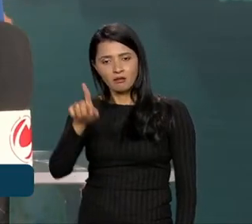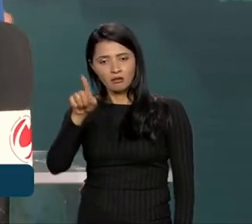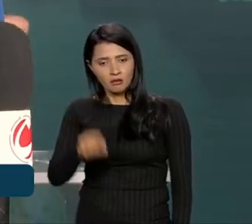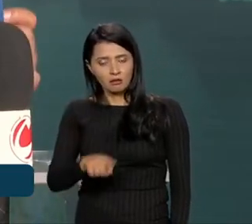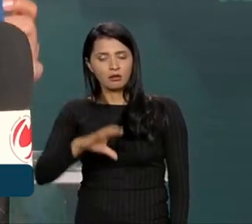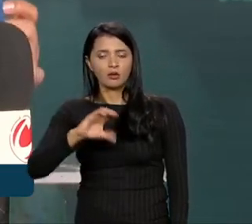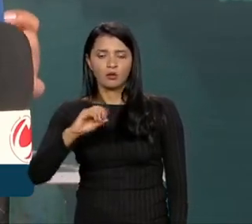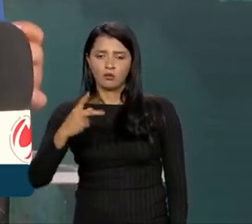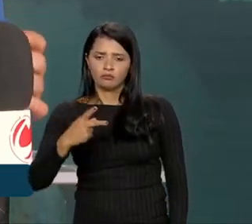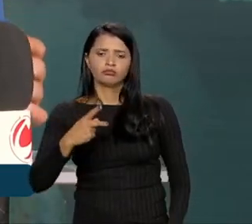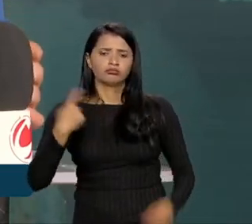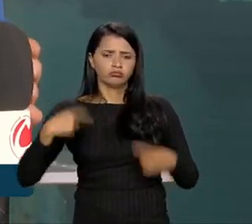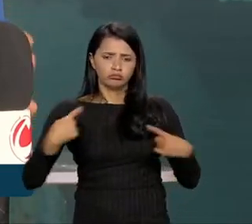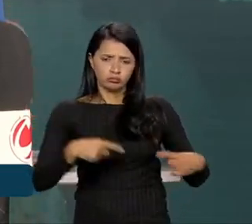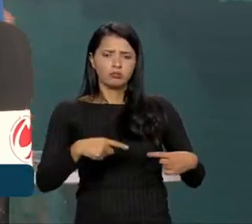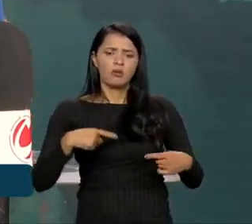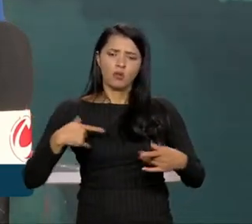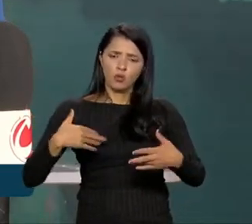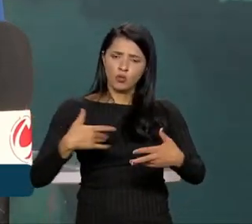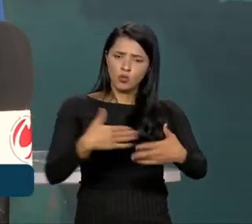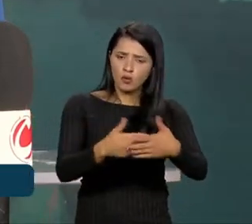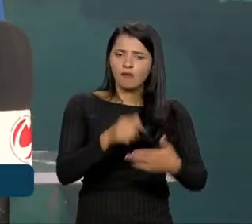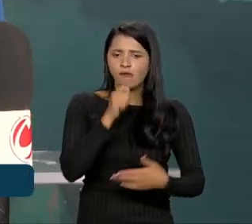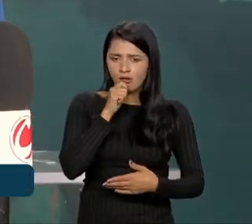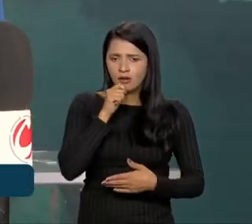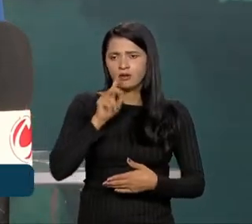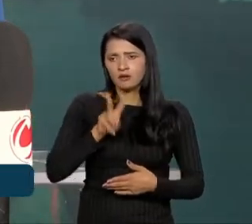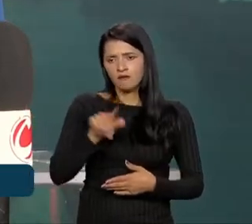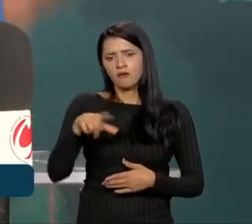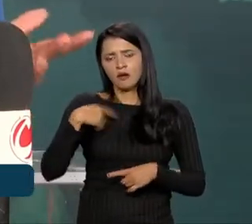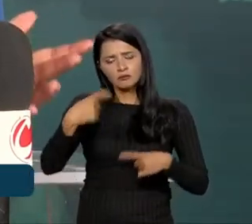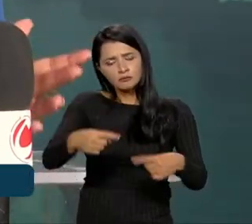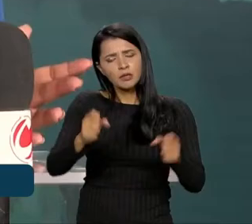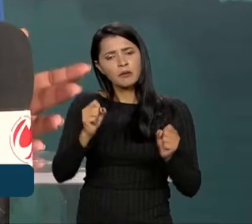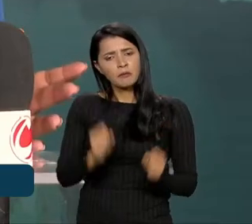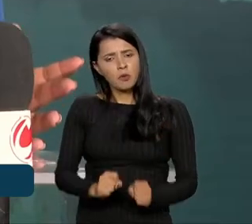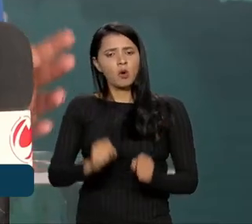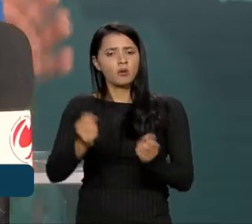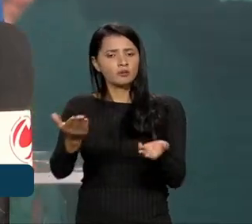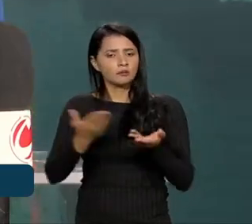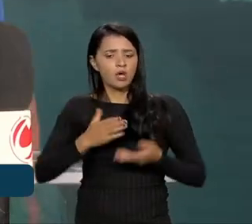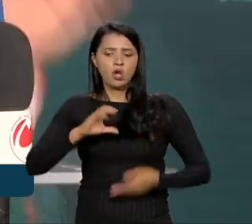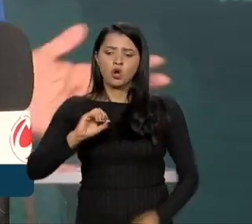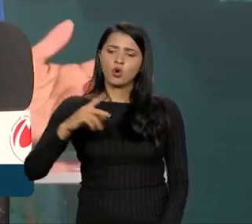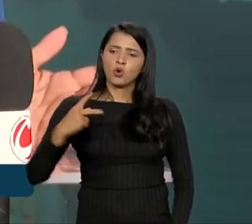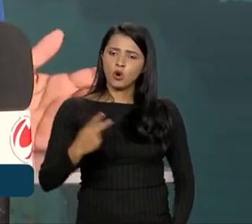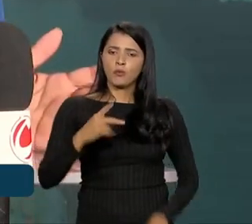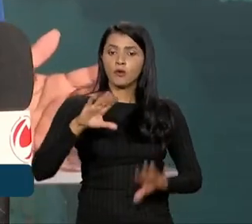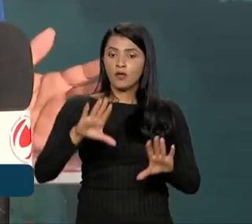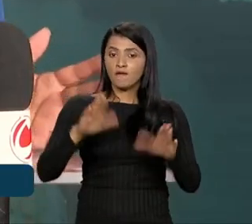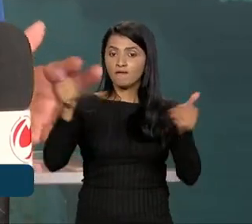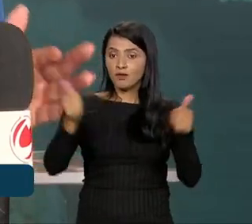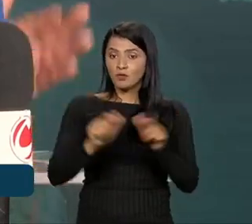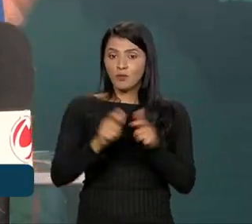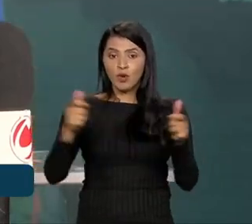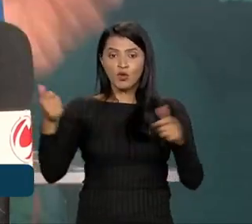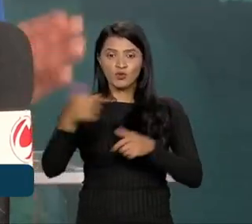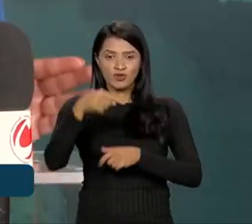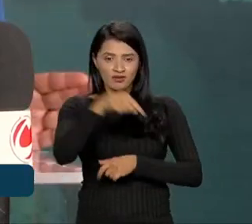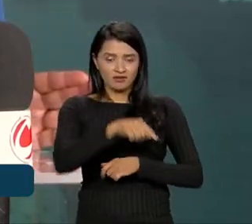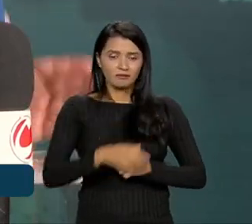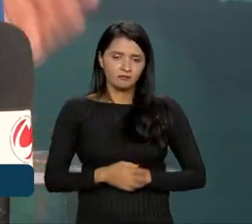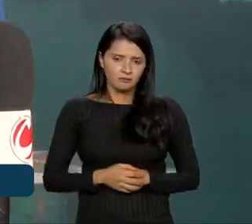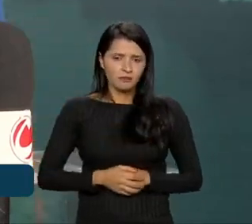discussões ainda acontecerão para que possa receber essa COP, que é um evento muito maior do que esse, né? E